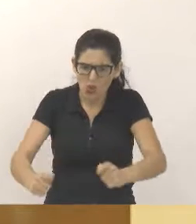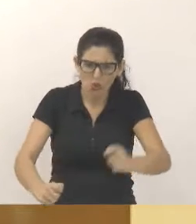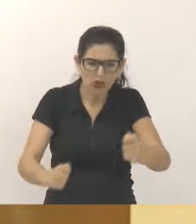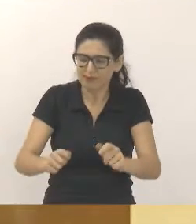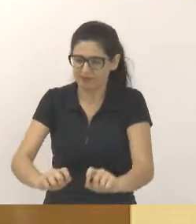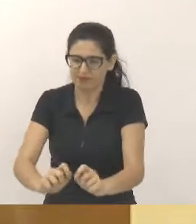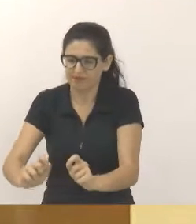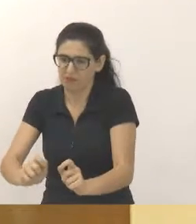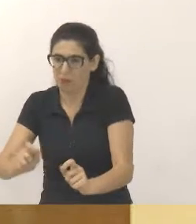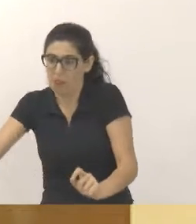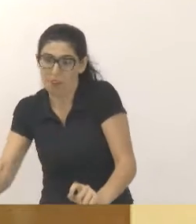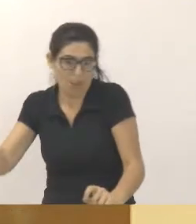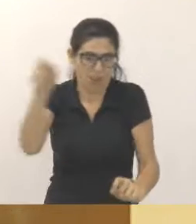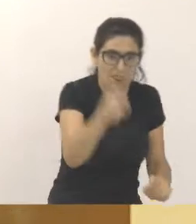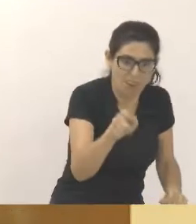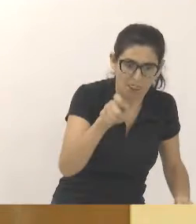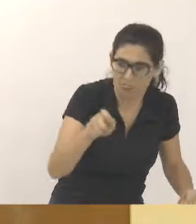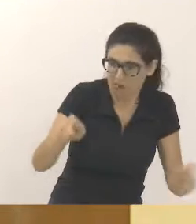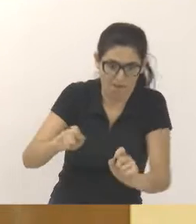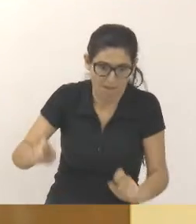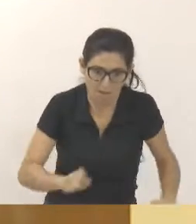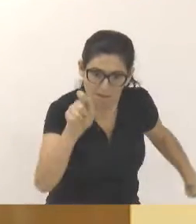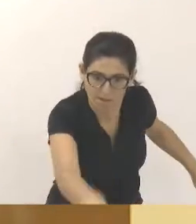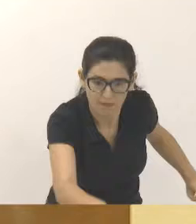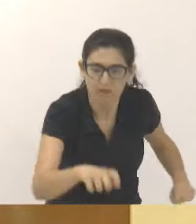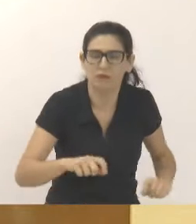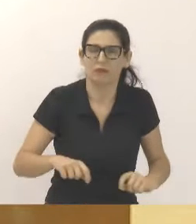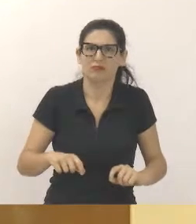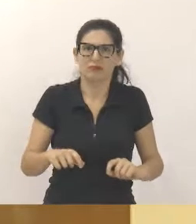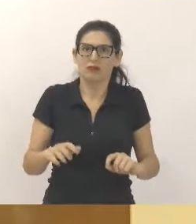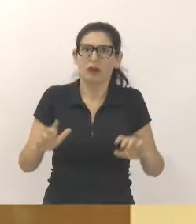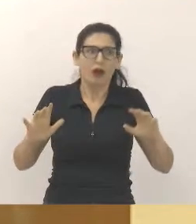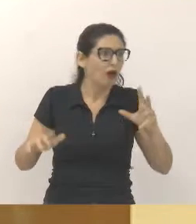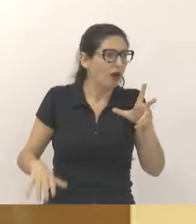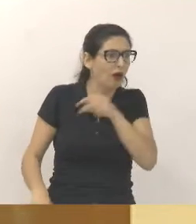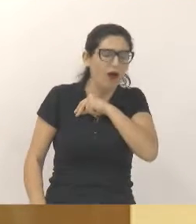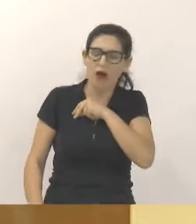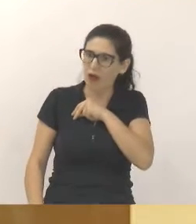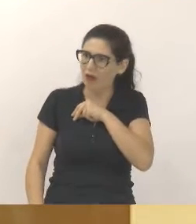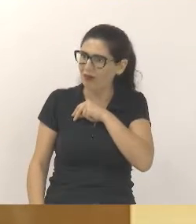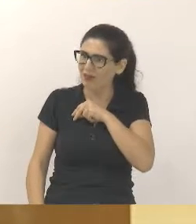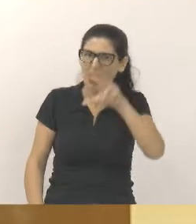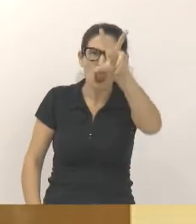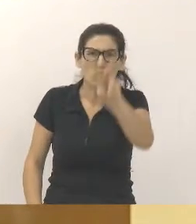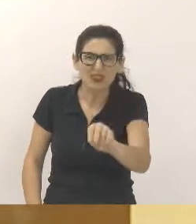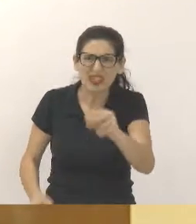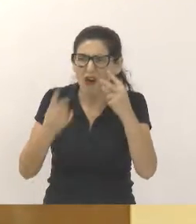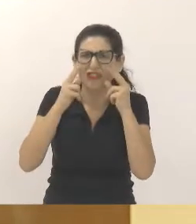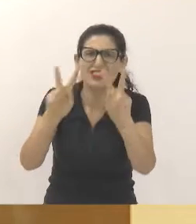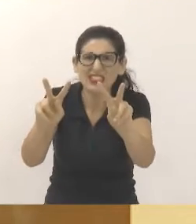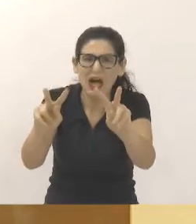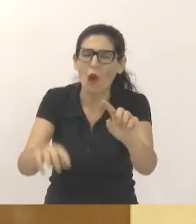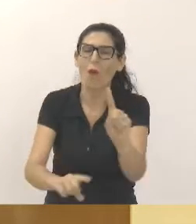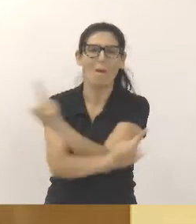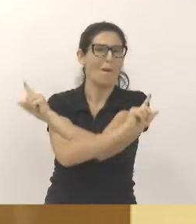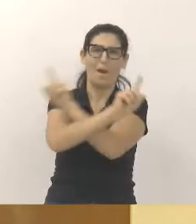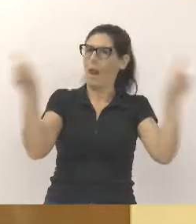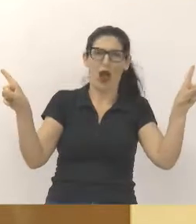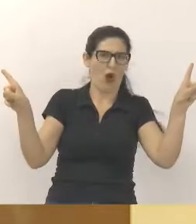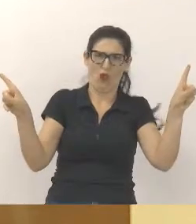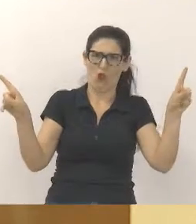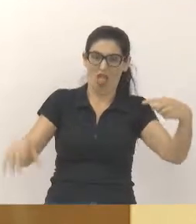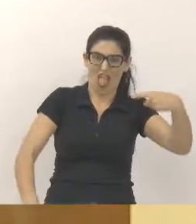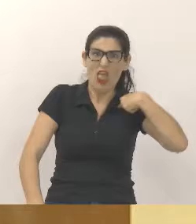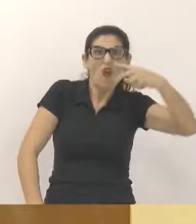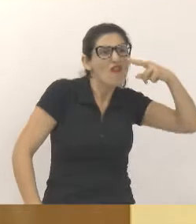E vem essa resposta para mim. Eu acho que eu não tive uma ilusão de ótica, infelizmente, eu acho que não. Então, eu